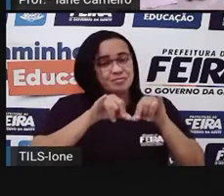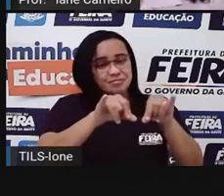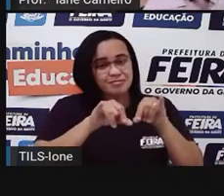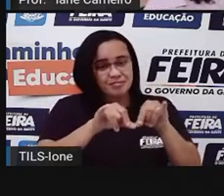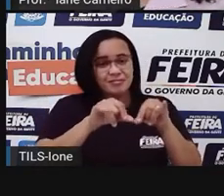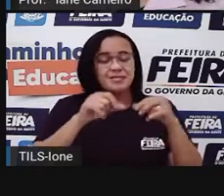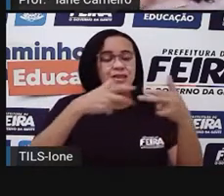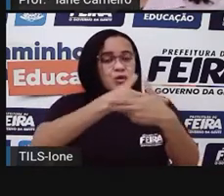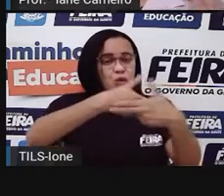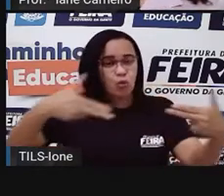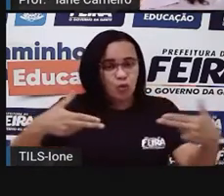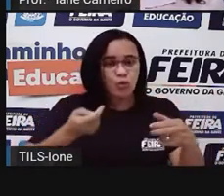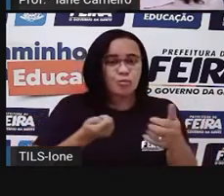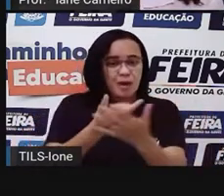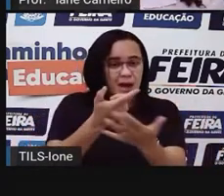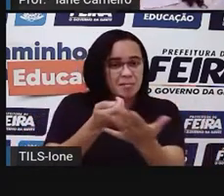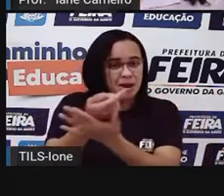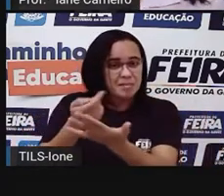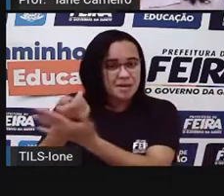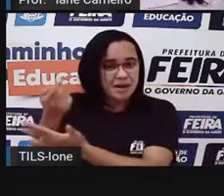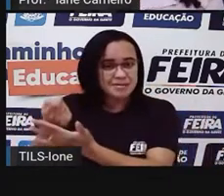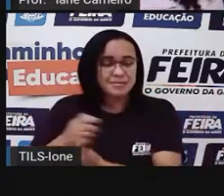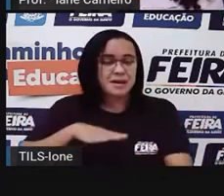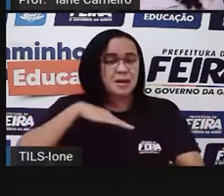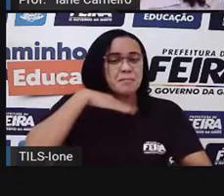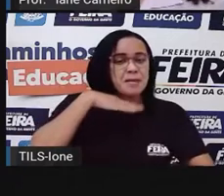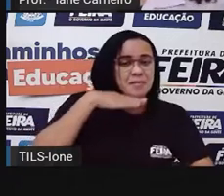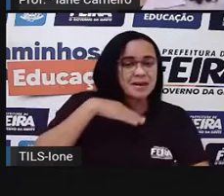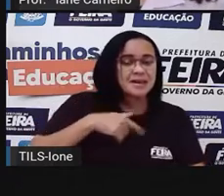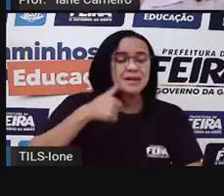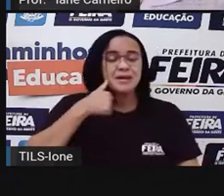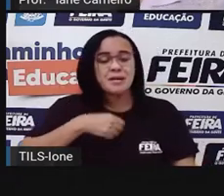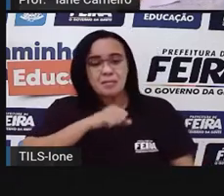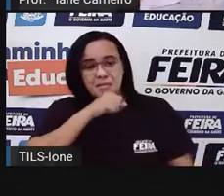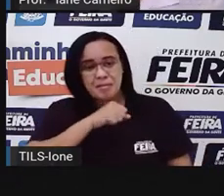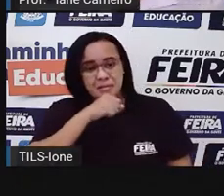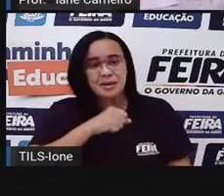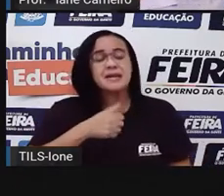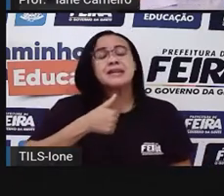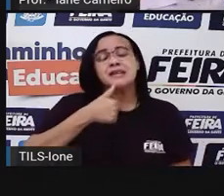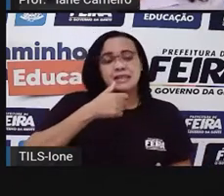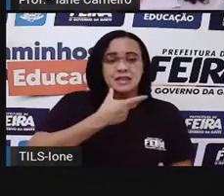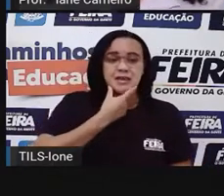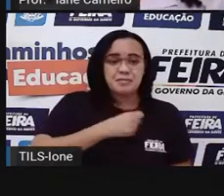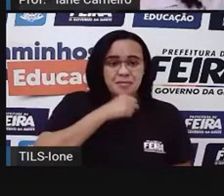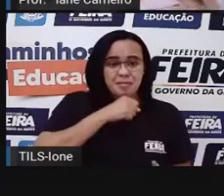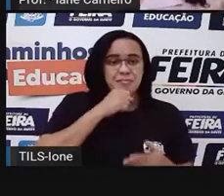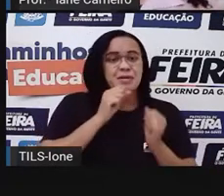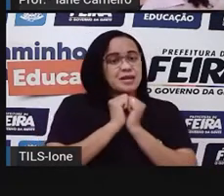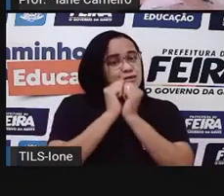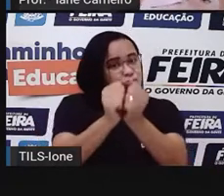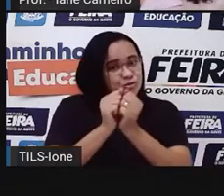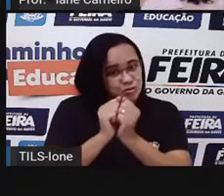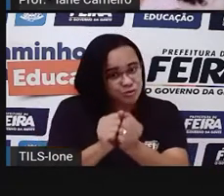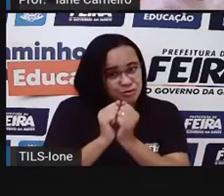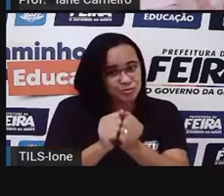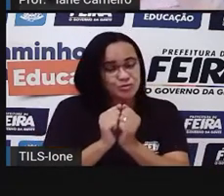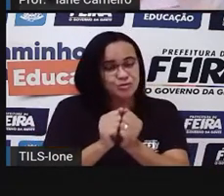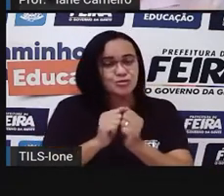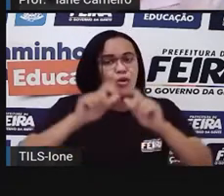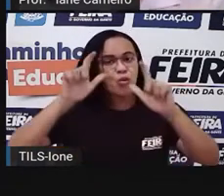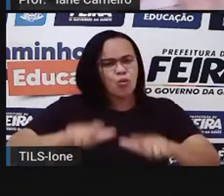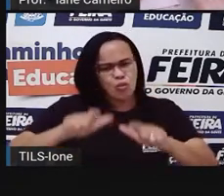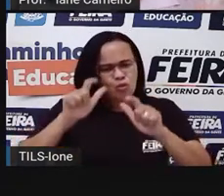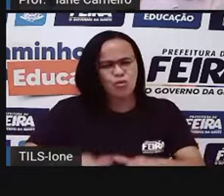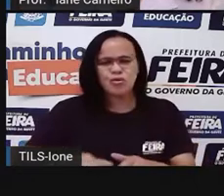com a mamãe e o papai aí ajudando a fazer as compras de casa, né? Então é um espaço onde as pessoas vão para fazer